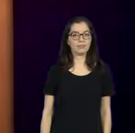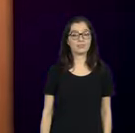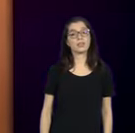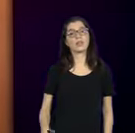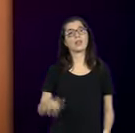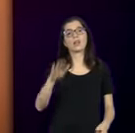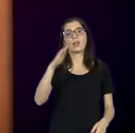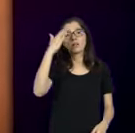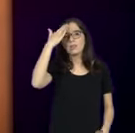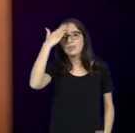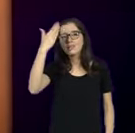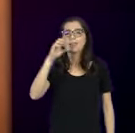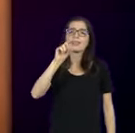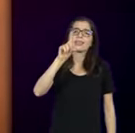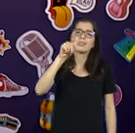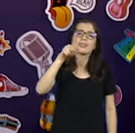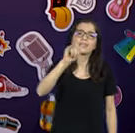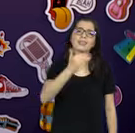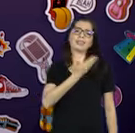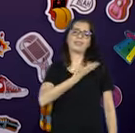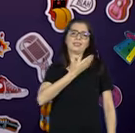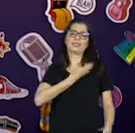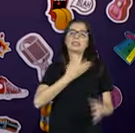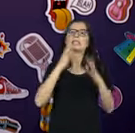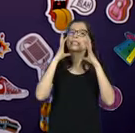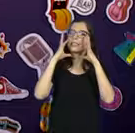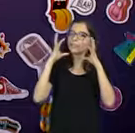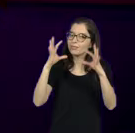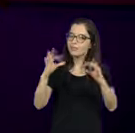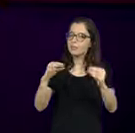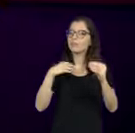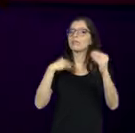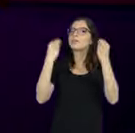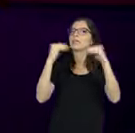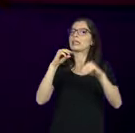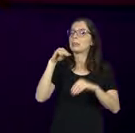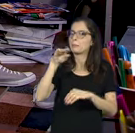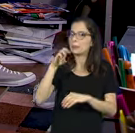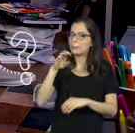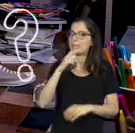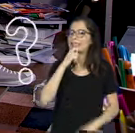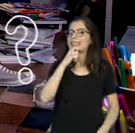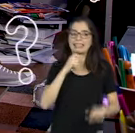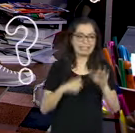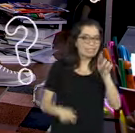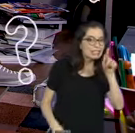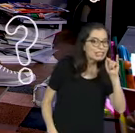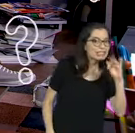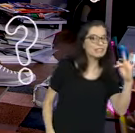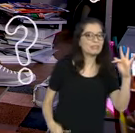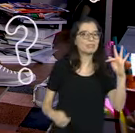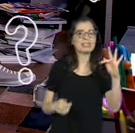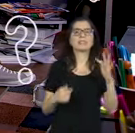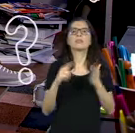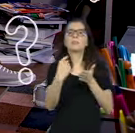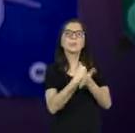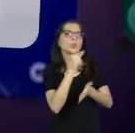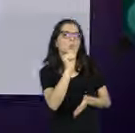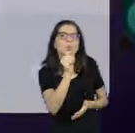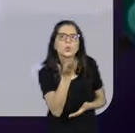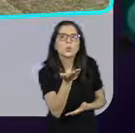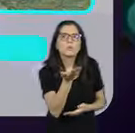Valeu, Dani. Eu vou prestar mais atenção antes de postar meme, gif... Valeu mesmo. O que que é que você ia me perguntar mesmo?